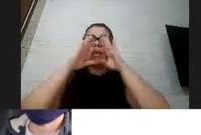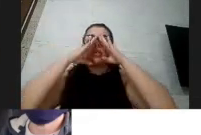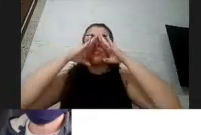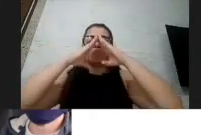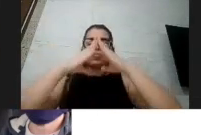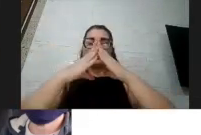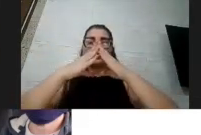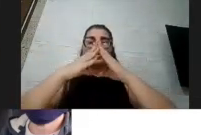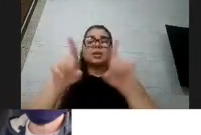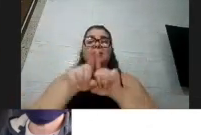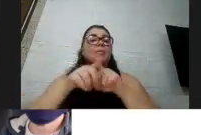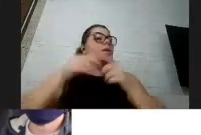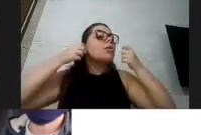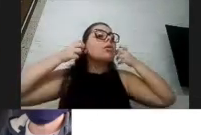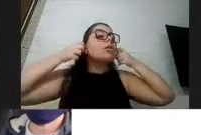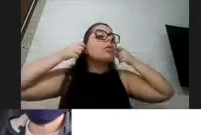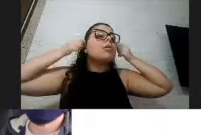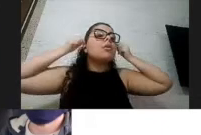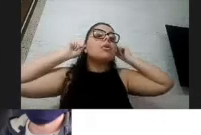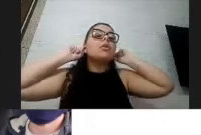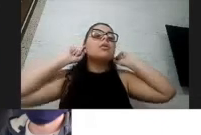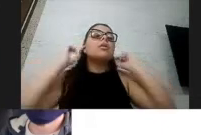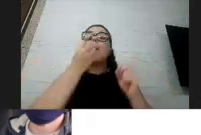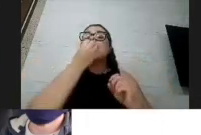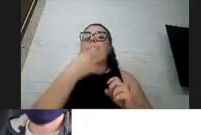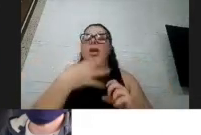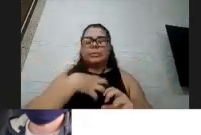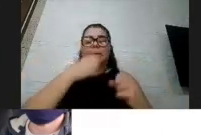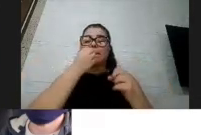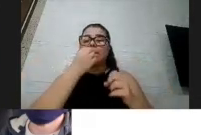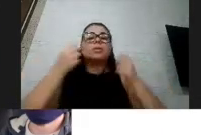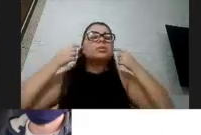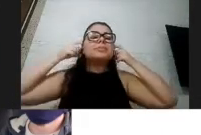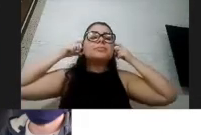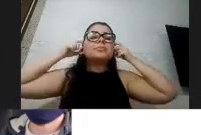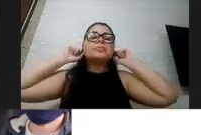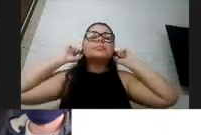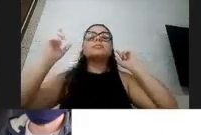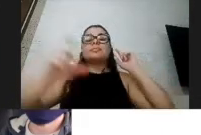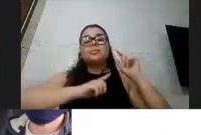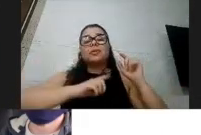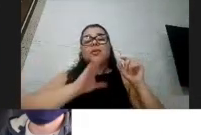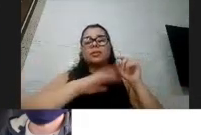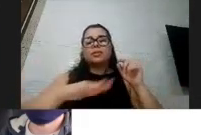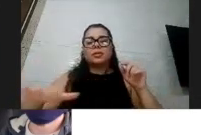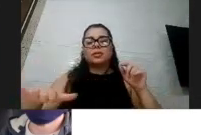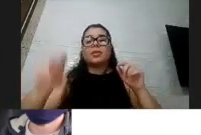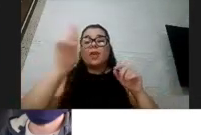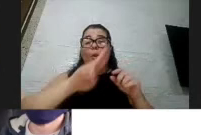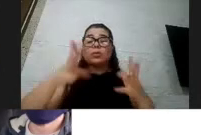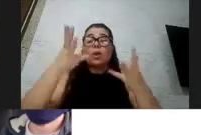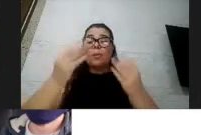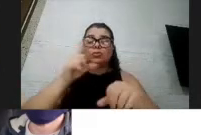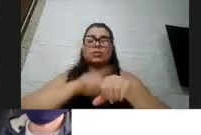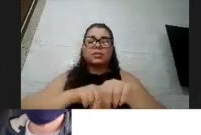que encaixe bem ou atrás da orelha, às vezes tem criança e às vezes se vai usar por muito tempo, a gente sabe